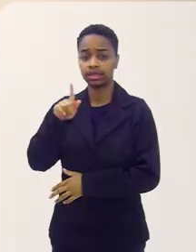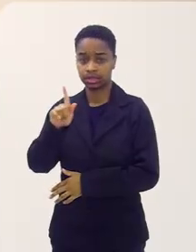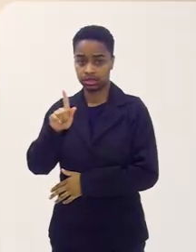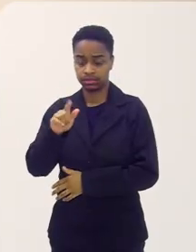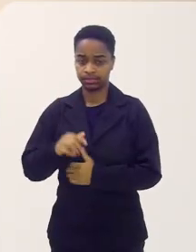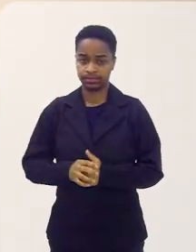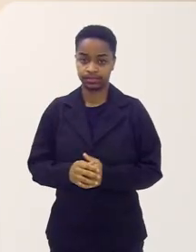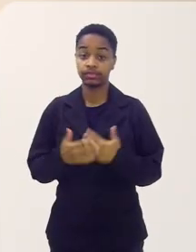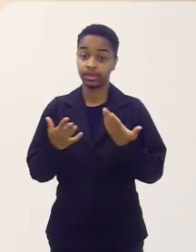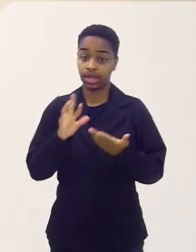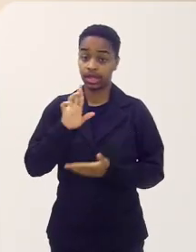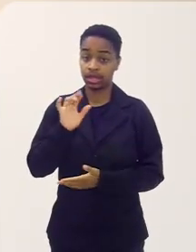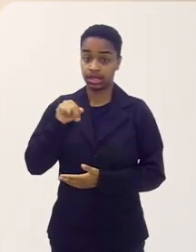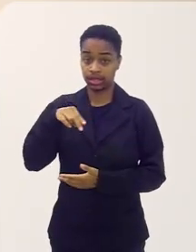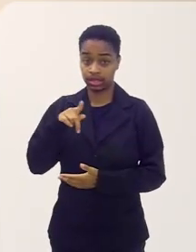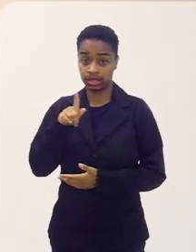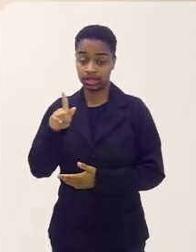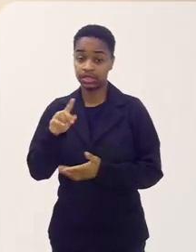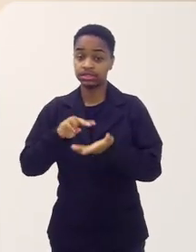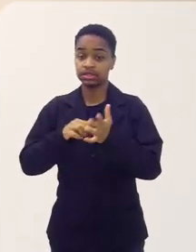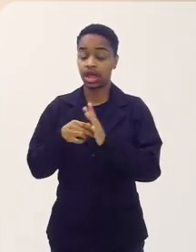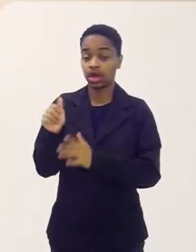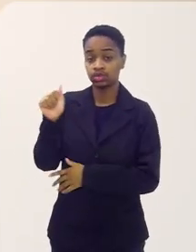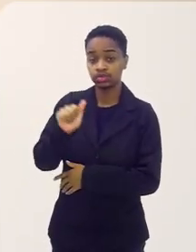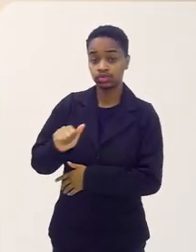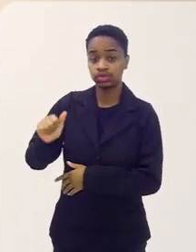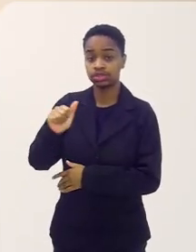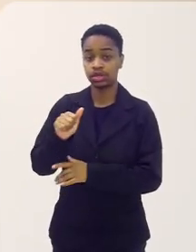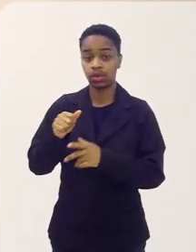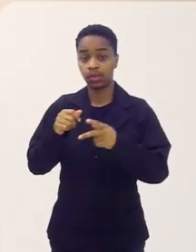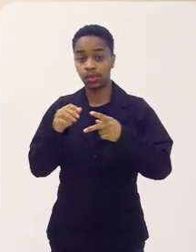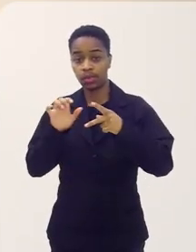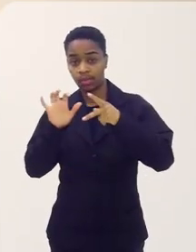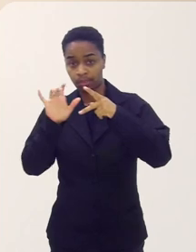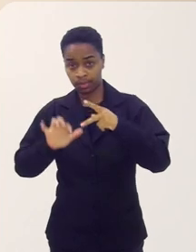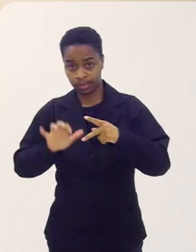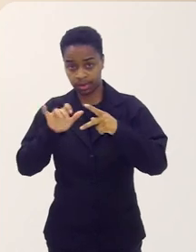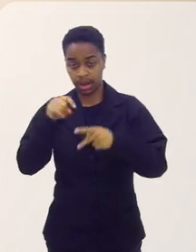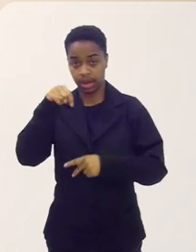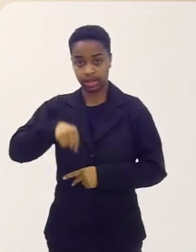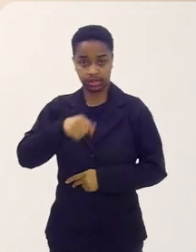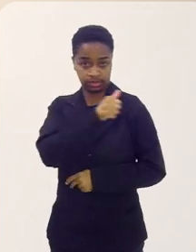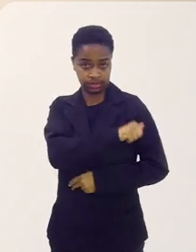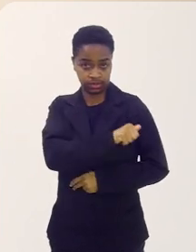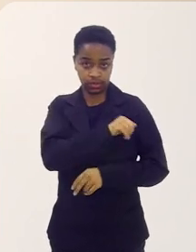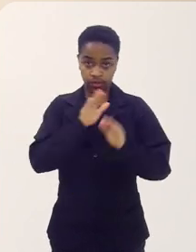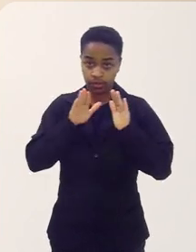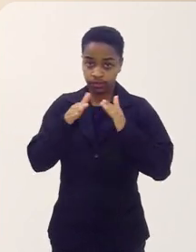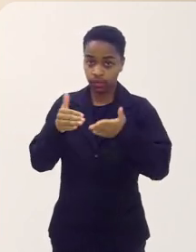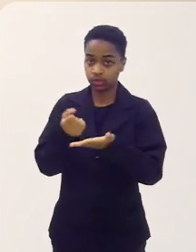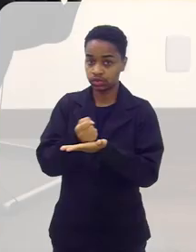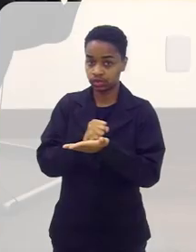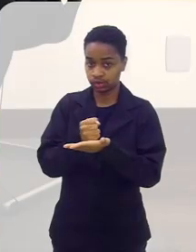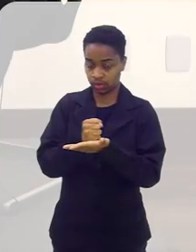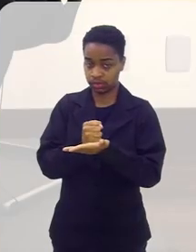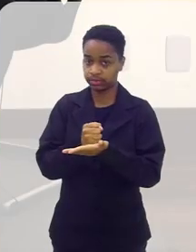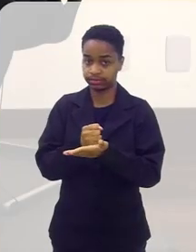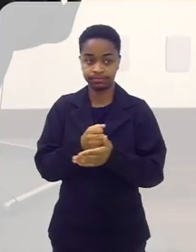A RING é uma associação de desenvolvedores do Estado do Rio de Janeiro, voltado para jogos eletrônicos.